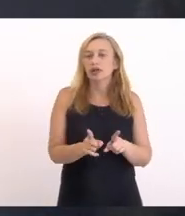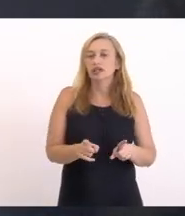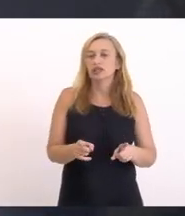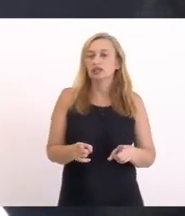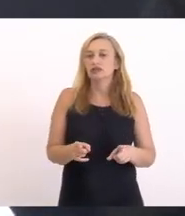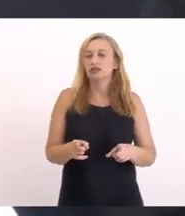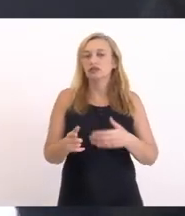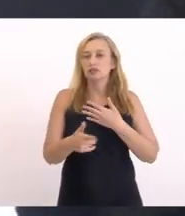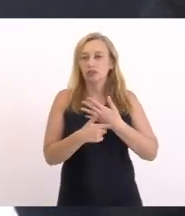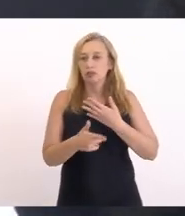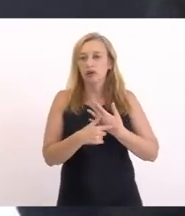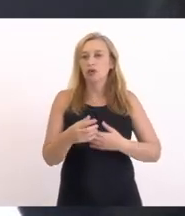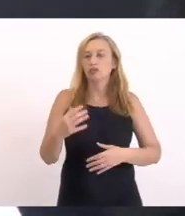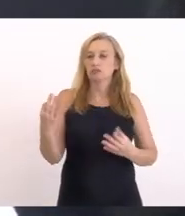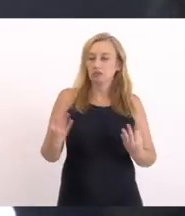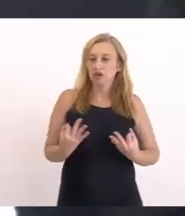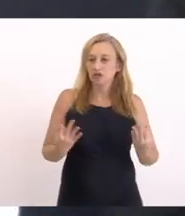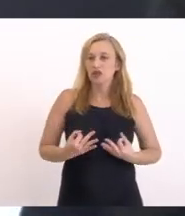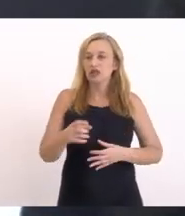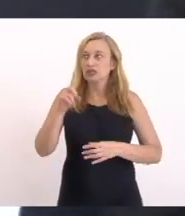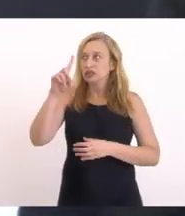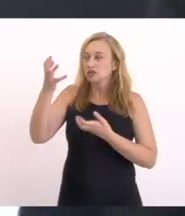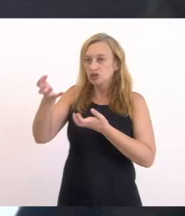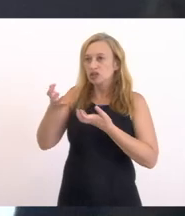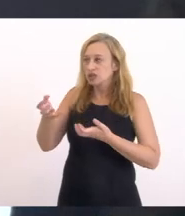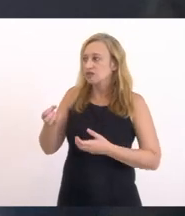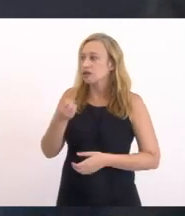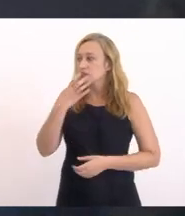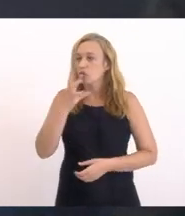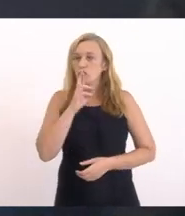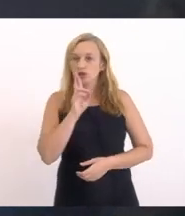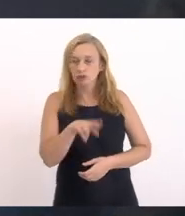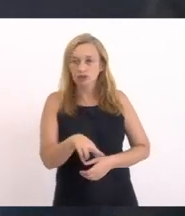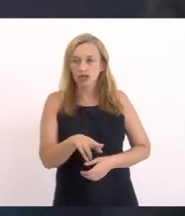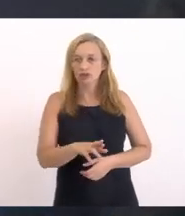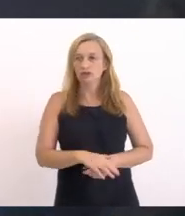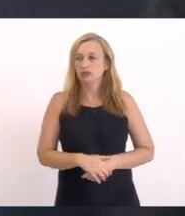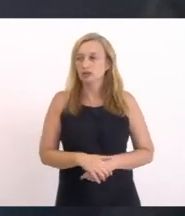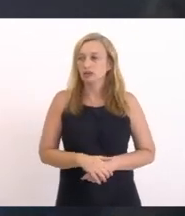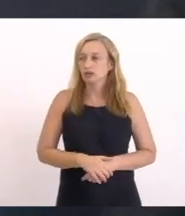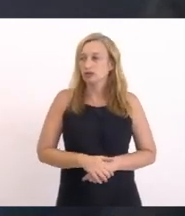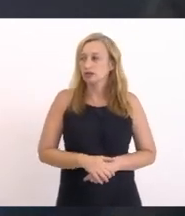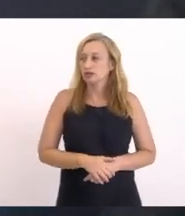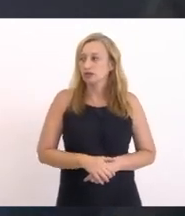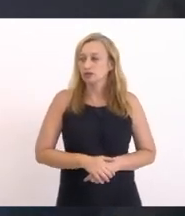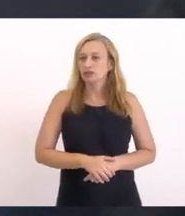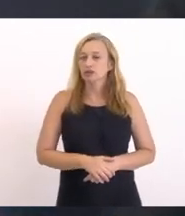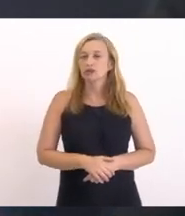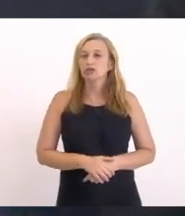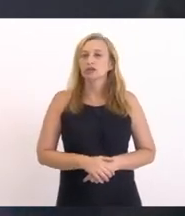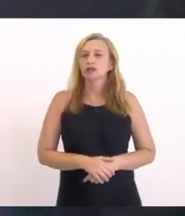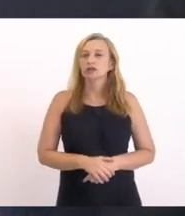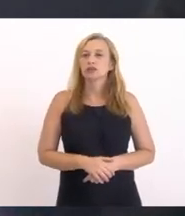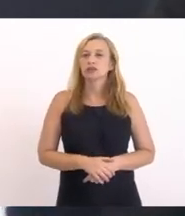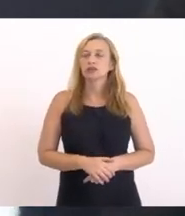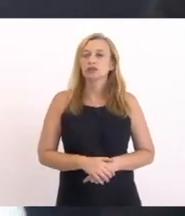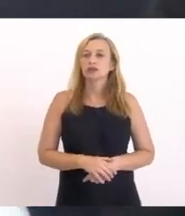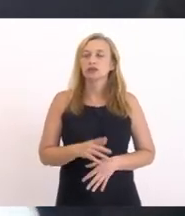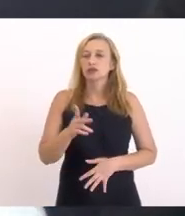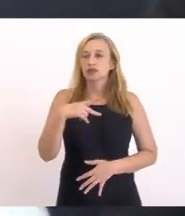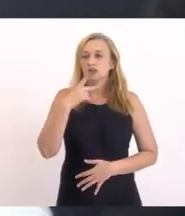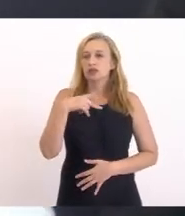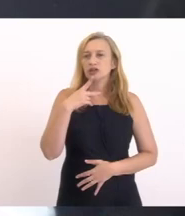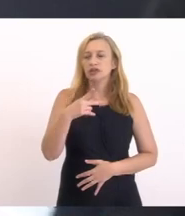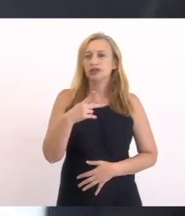fazendo Um papel muito bem feito E se Deus quiser A vai ter bons resultados A médio e longo prazo Passo a palavra